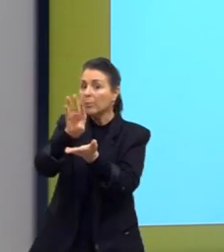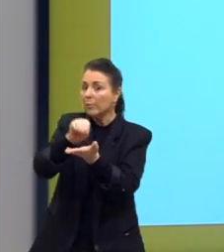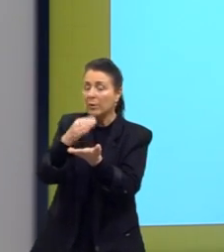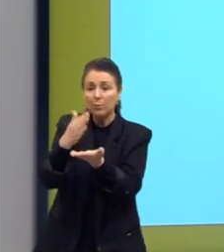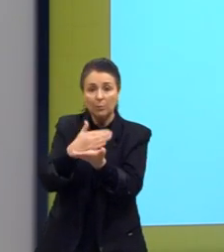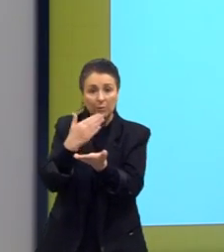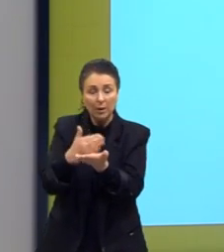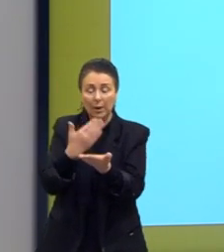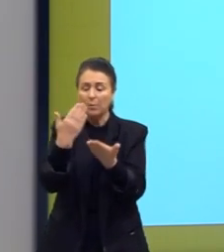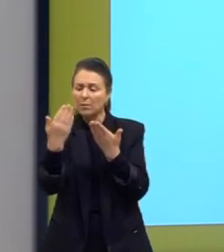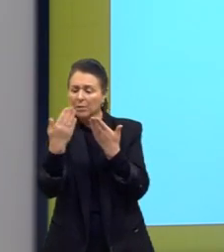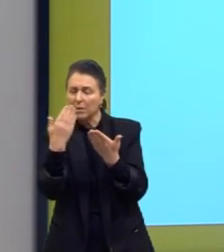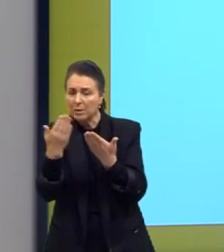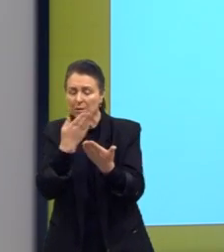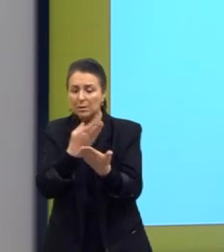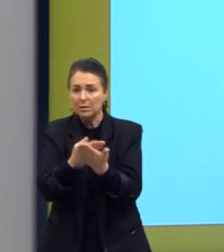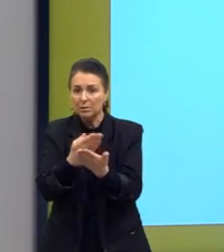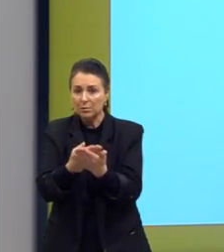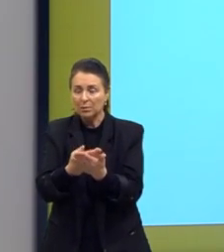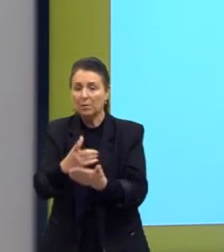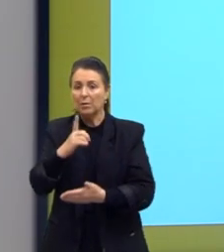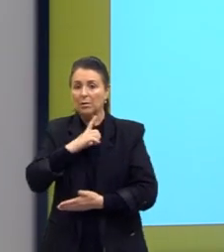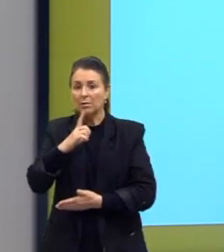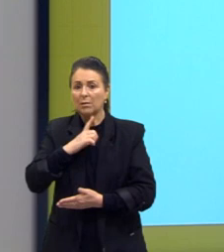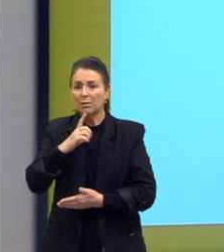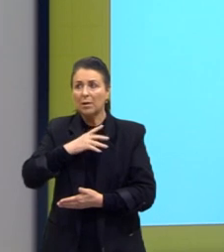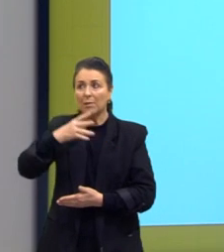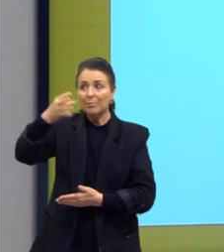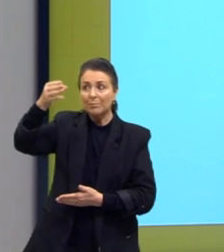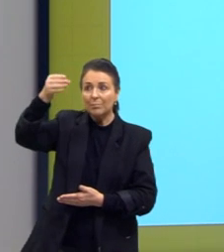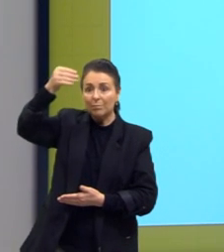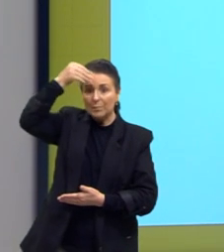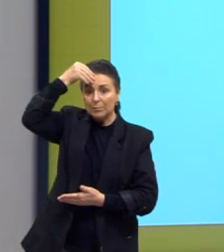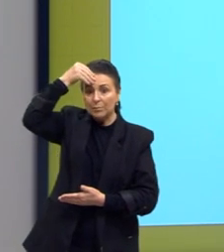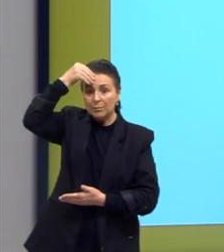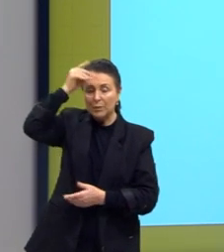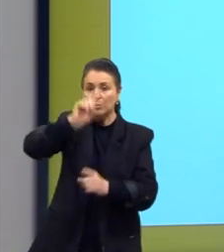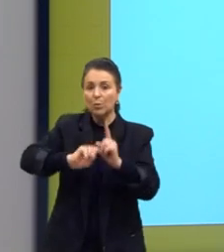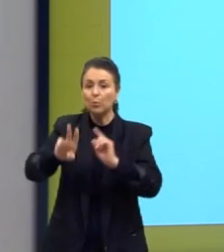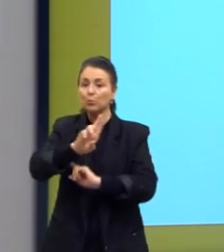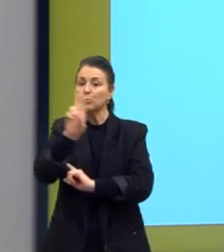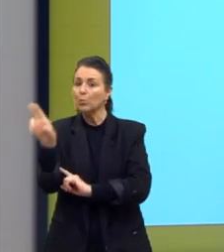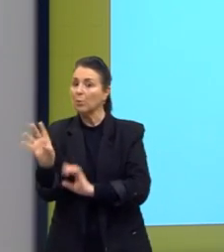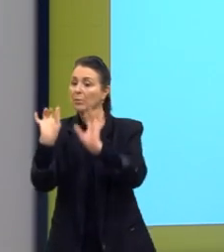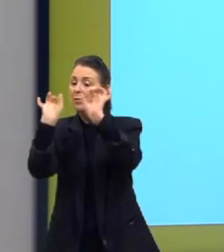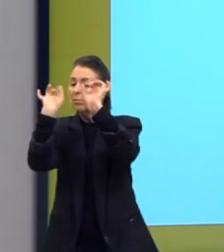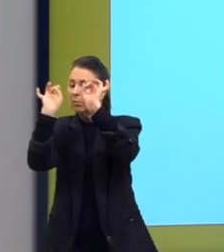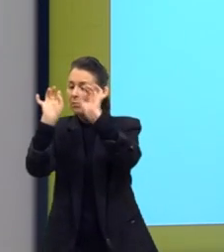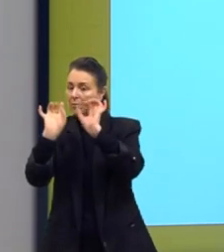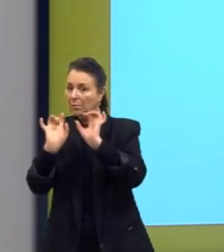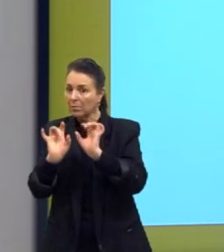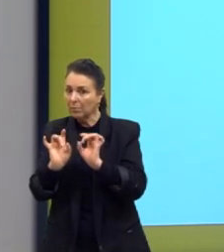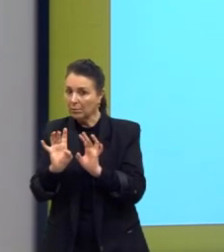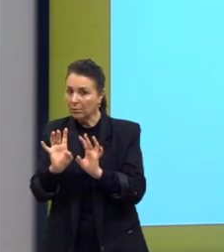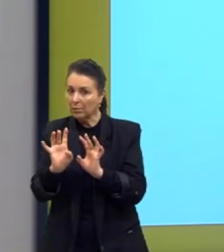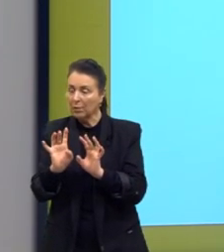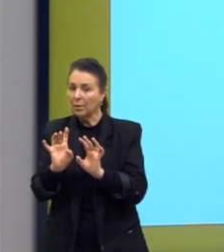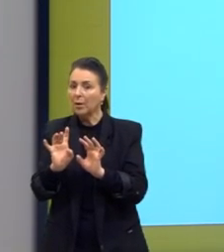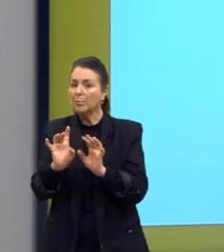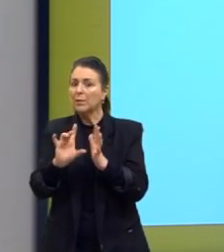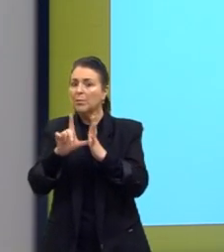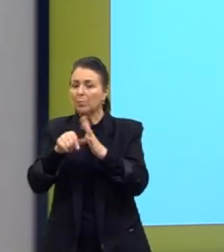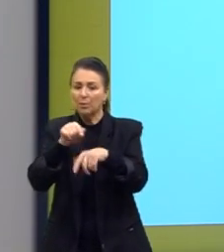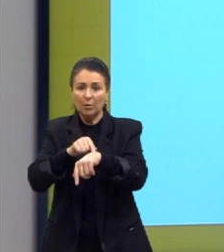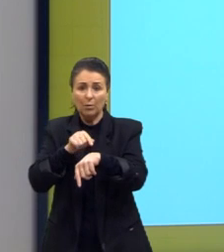analise bem, para ter essa memorização de alguns nomes específicos, para que não ocorra